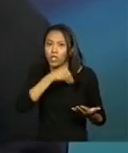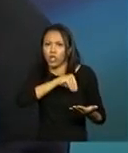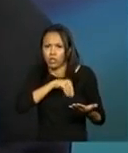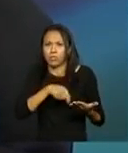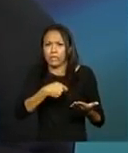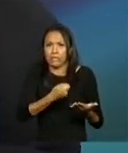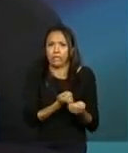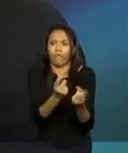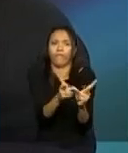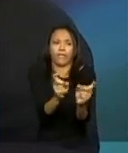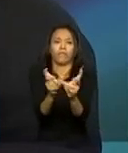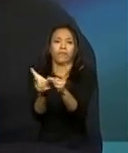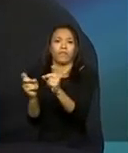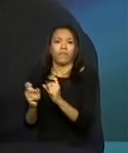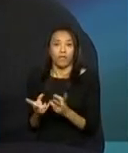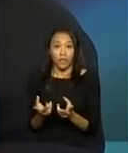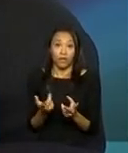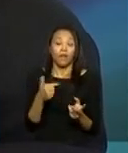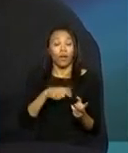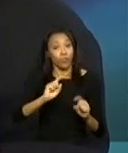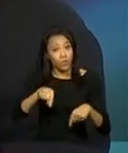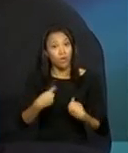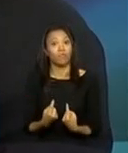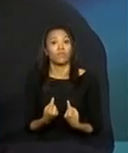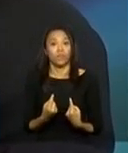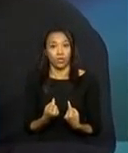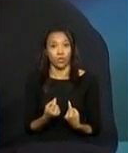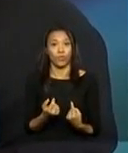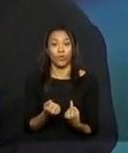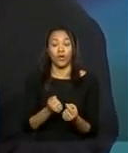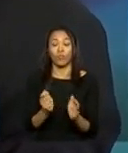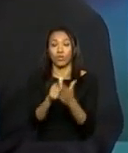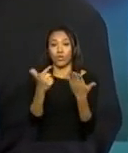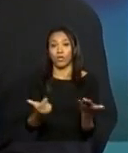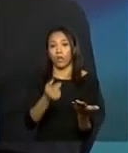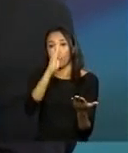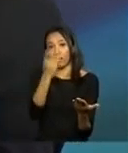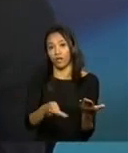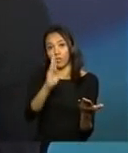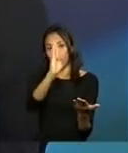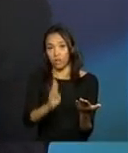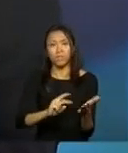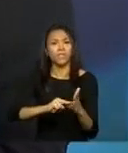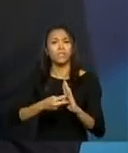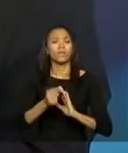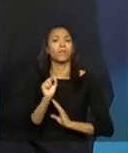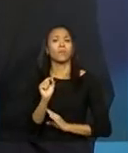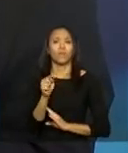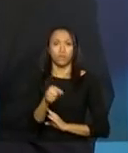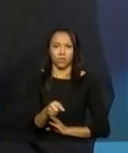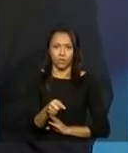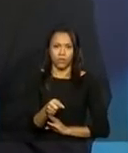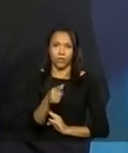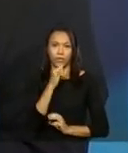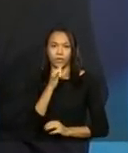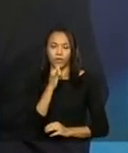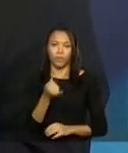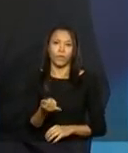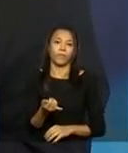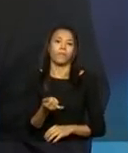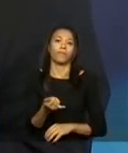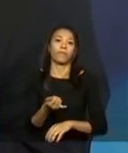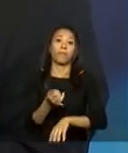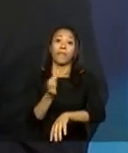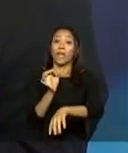banca é um grande desafio para os jornais brasileiros. Significa que relógio ainda